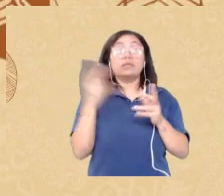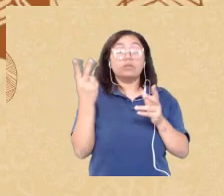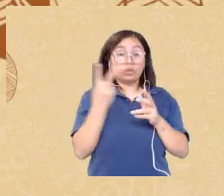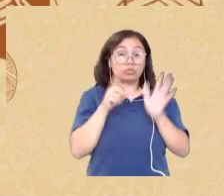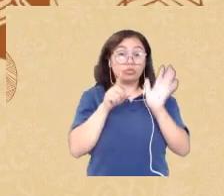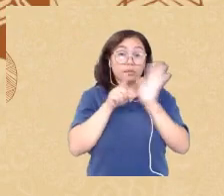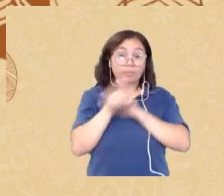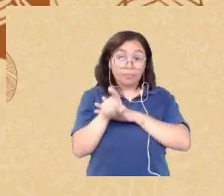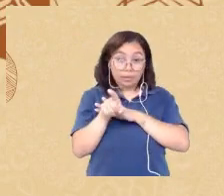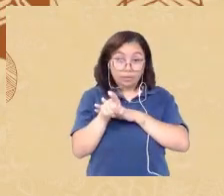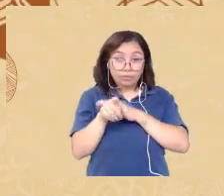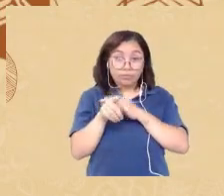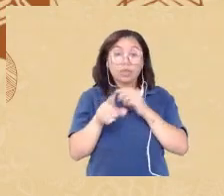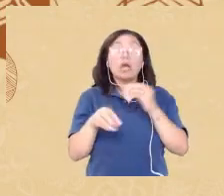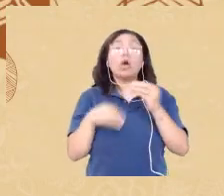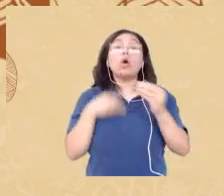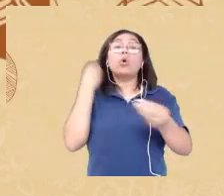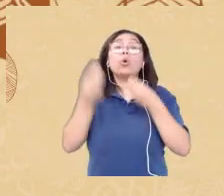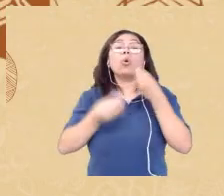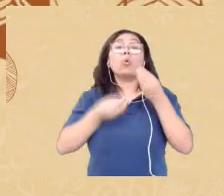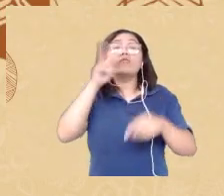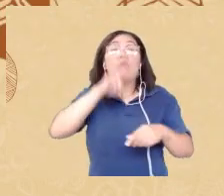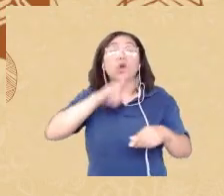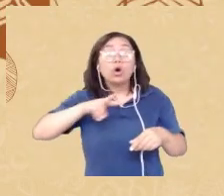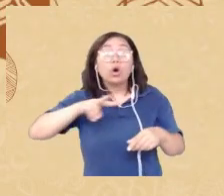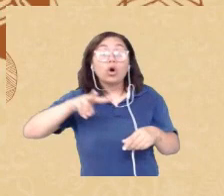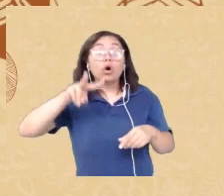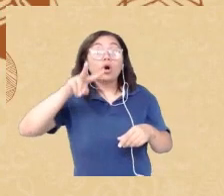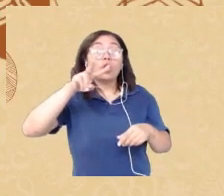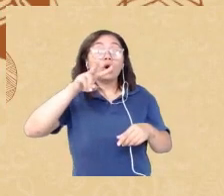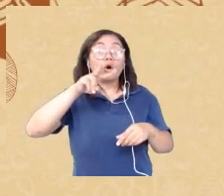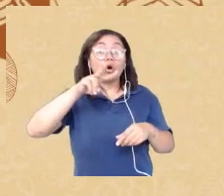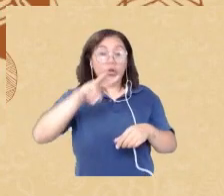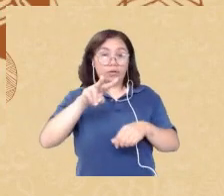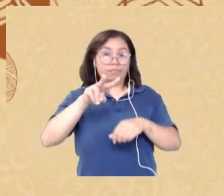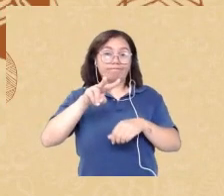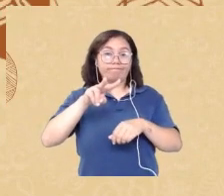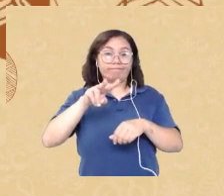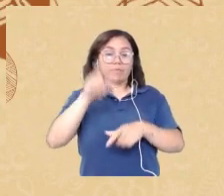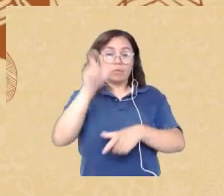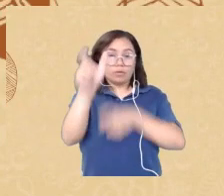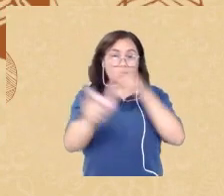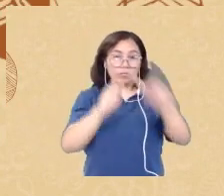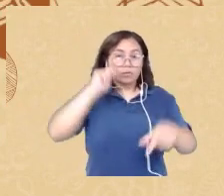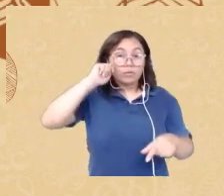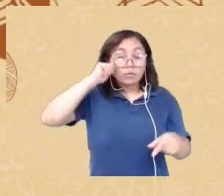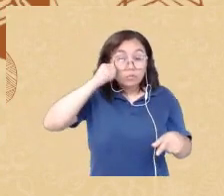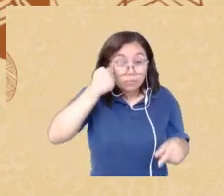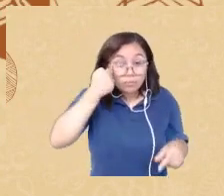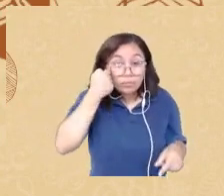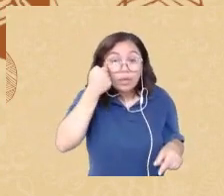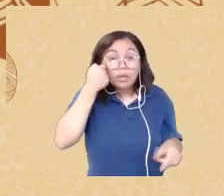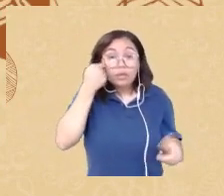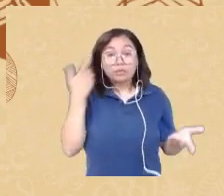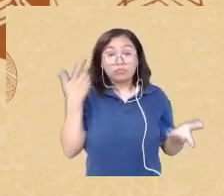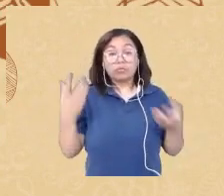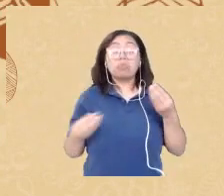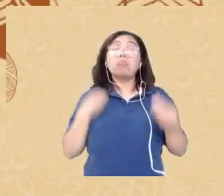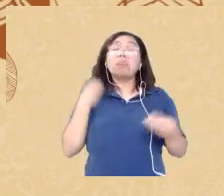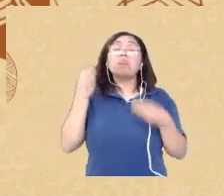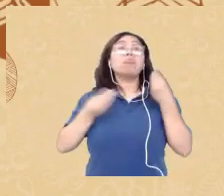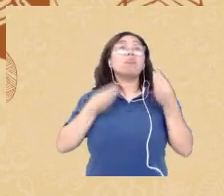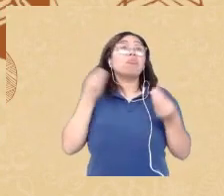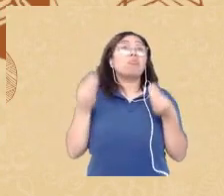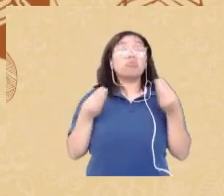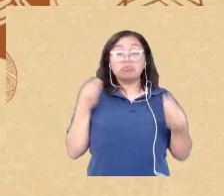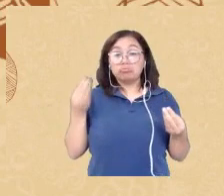ainda é como foi olhar para a racialização no que tange a negritude como foi para você para o grupo enfim não sei se já perguntou isso para